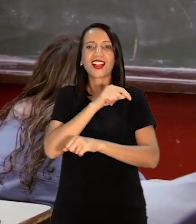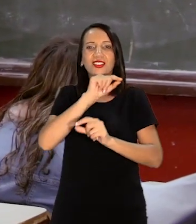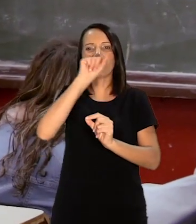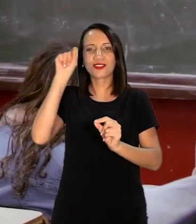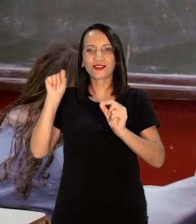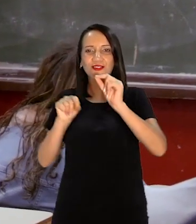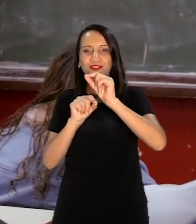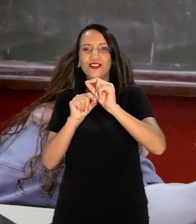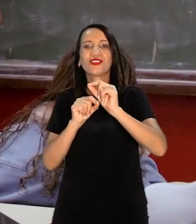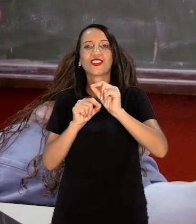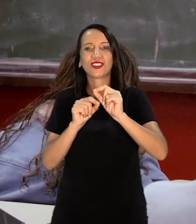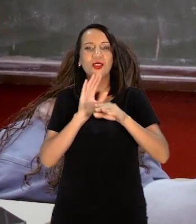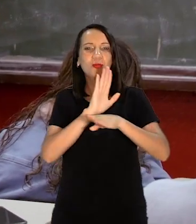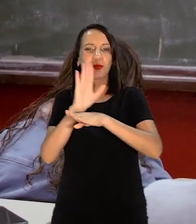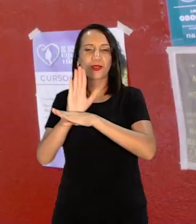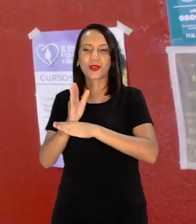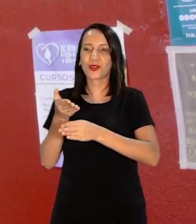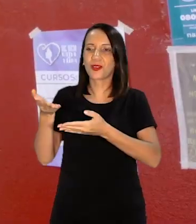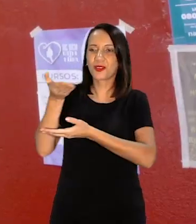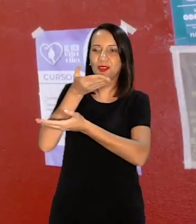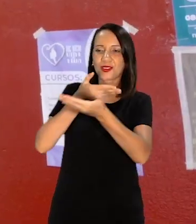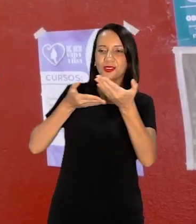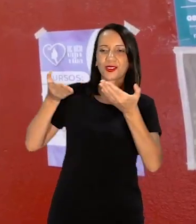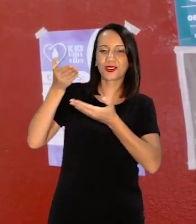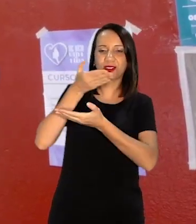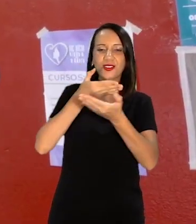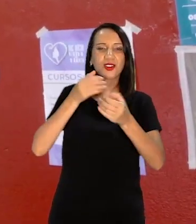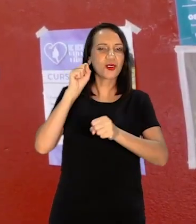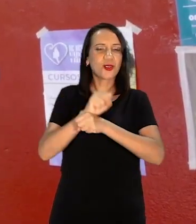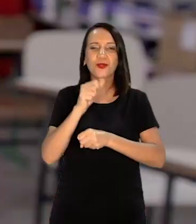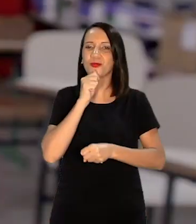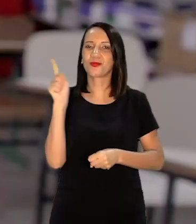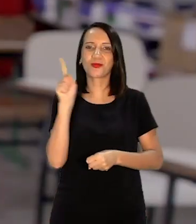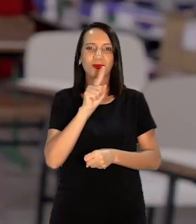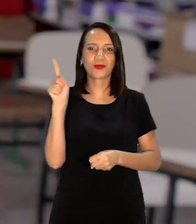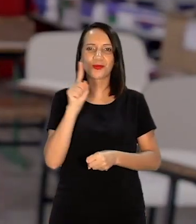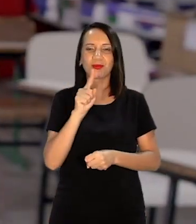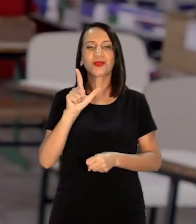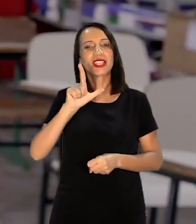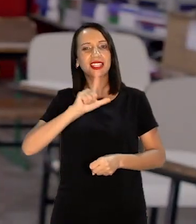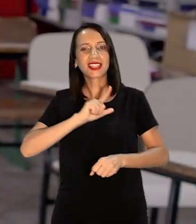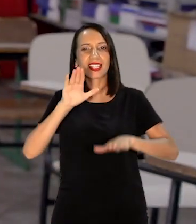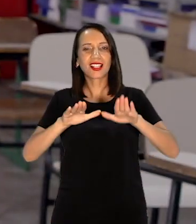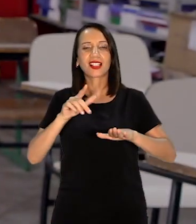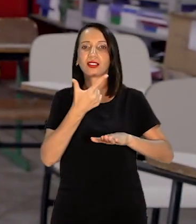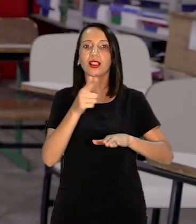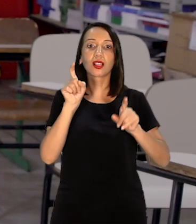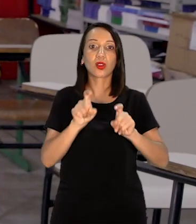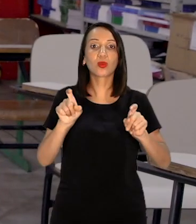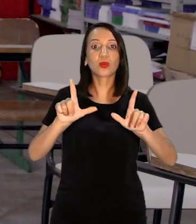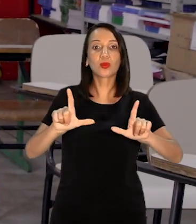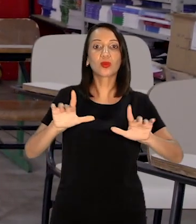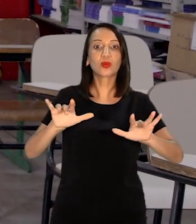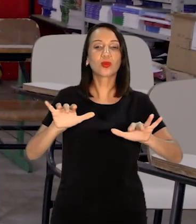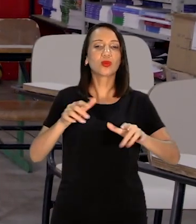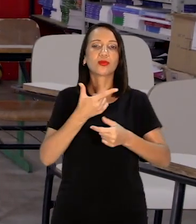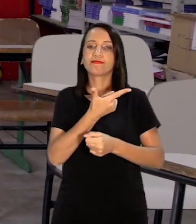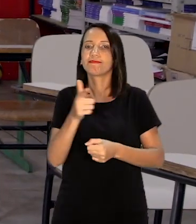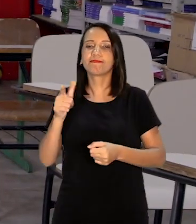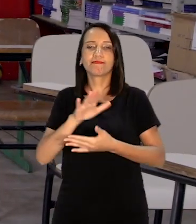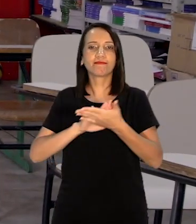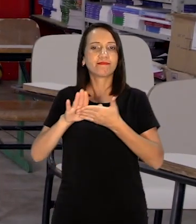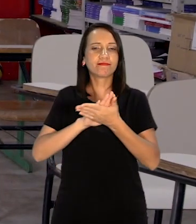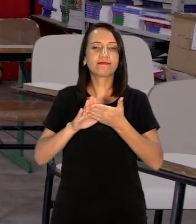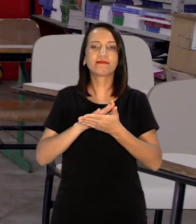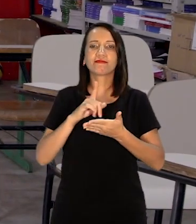um ciclo Que não para Os que não tem computador em casa Os que não